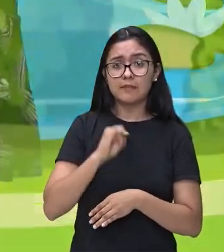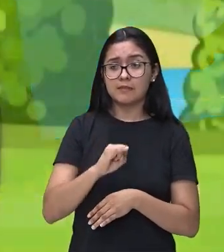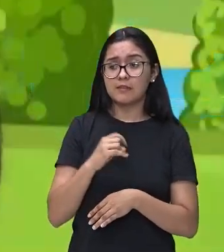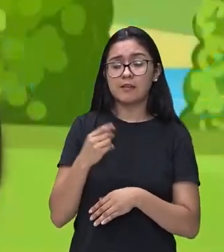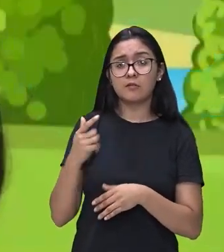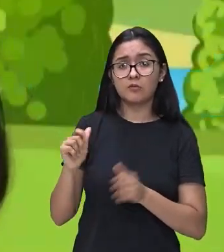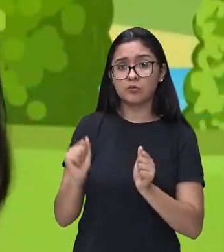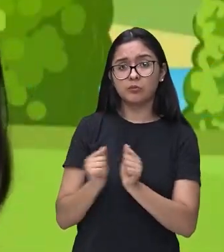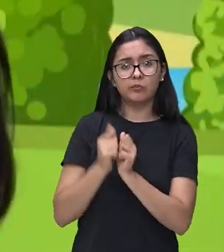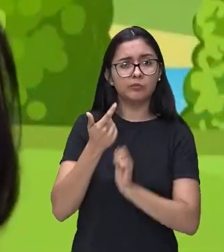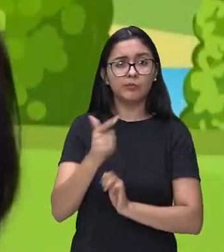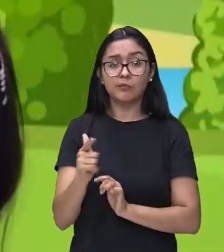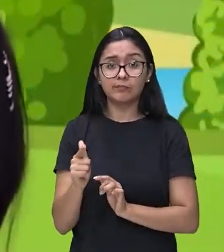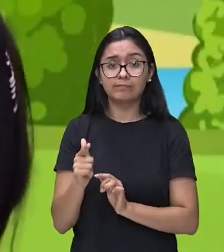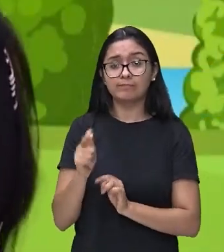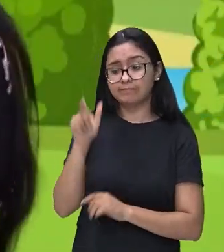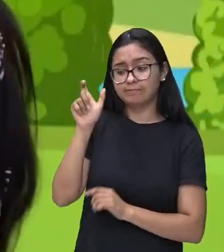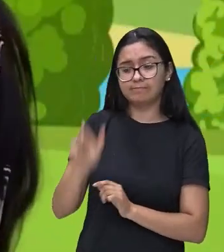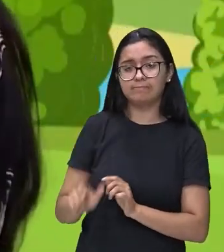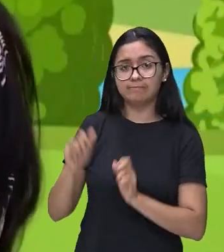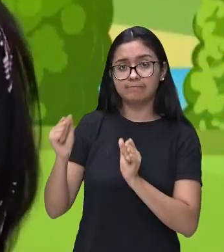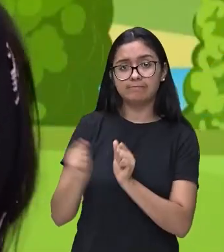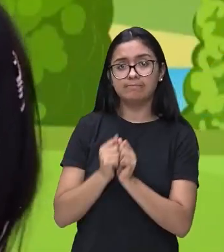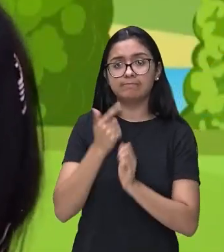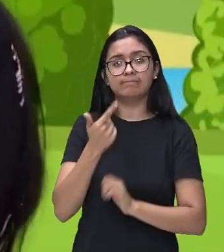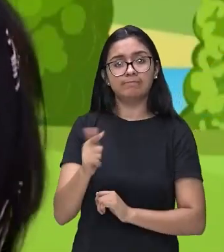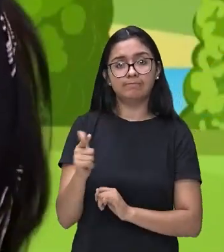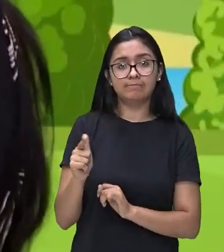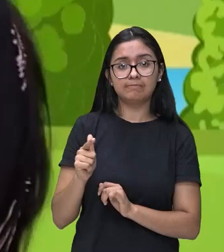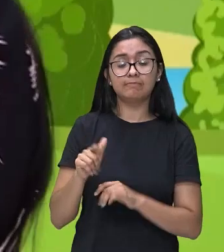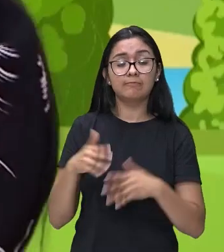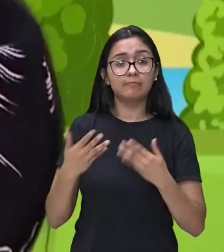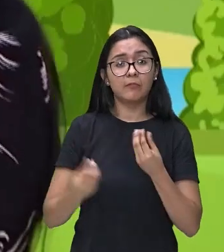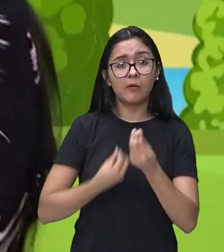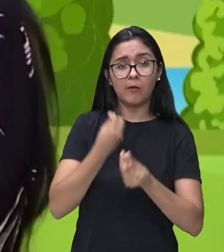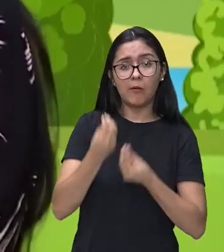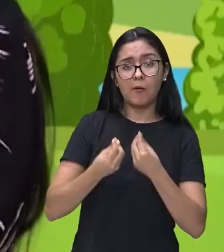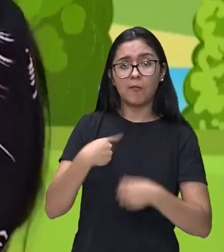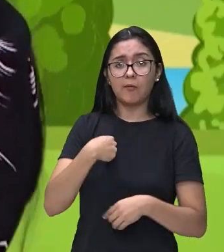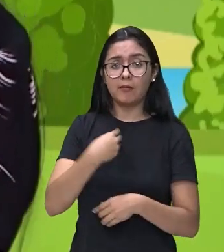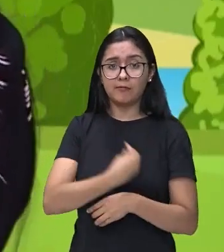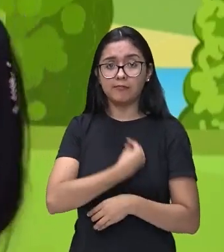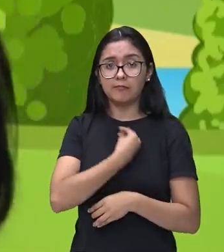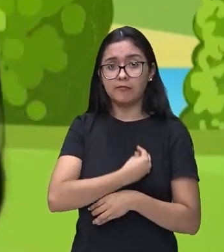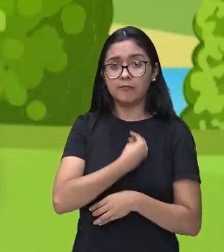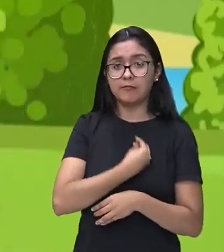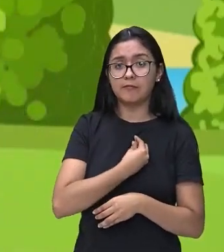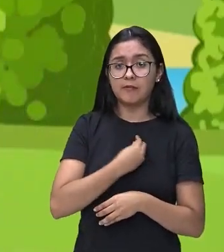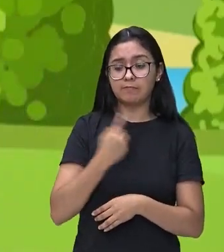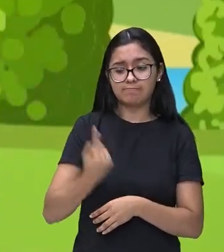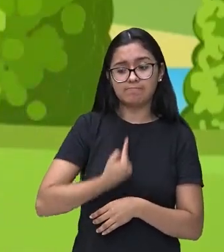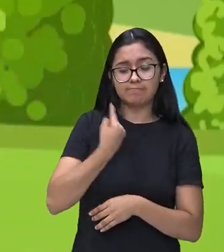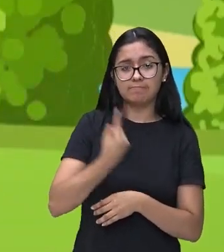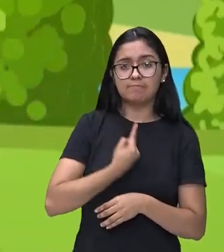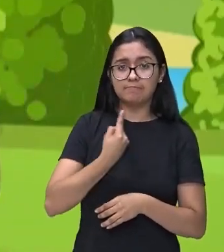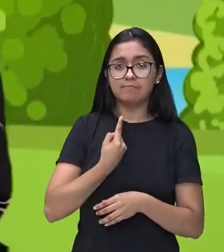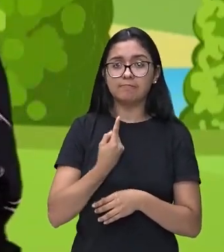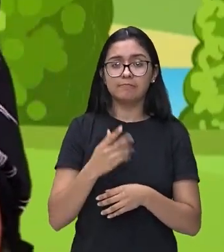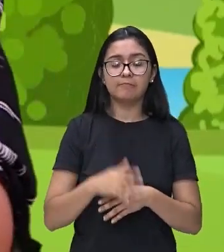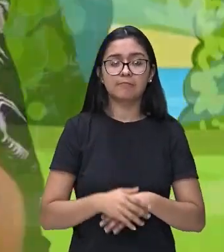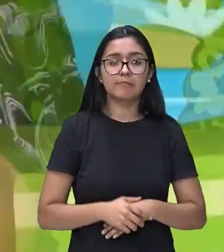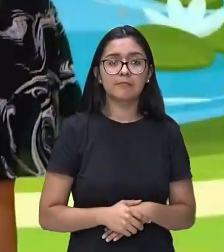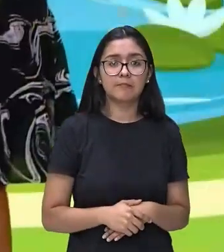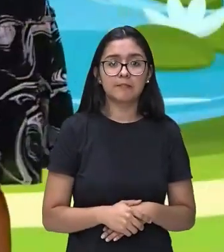a tua, sem a tua, sem a tua companhia? Sem a tua, sem a tua, sem a tua